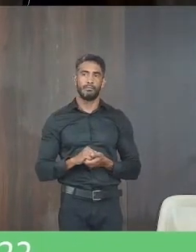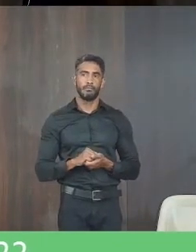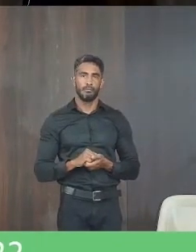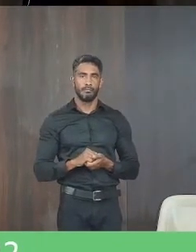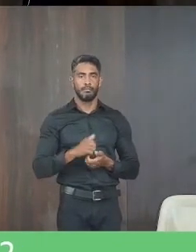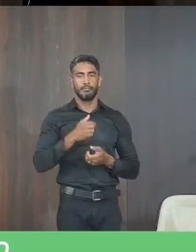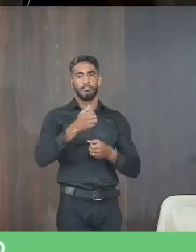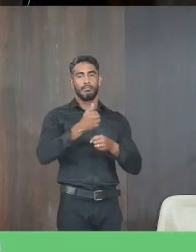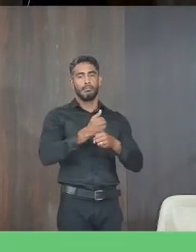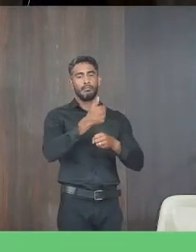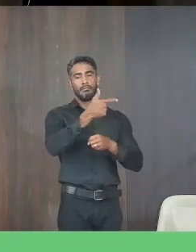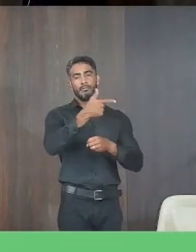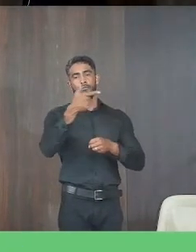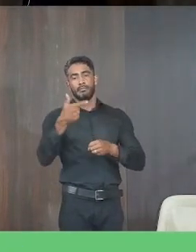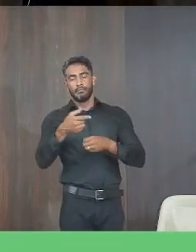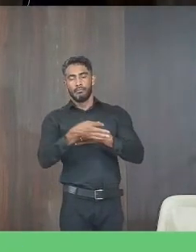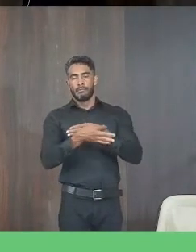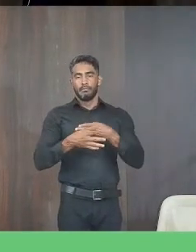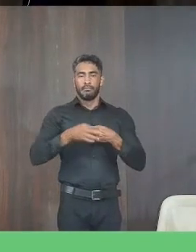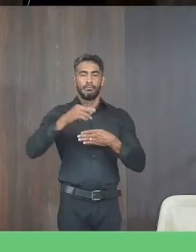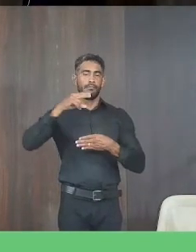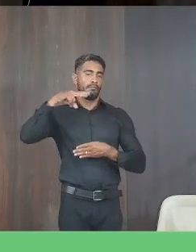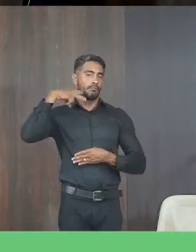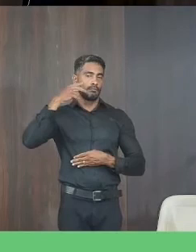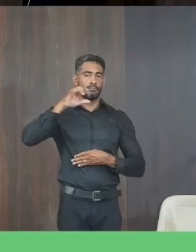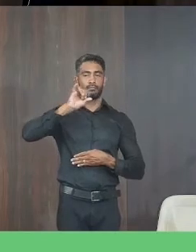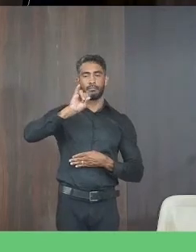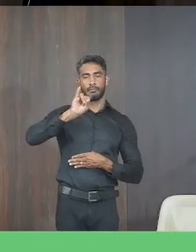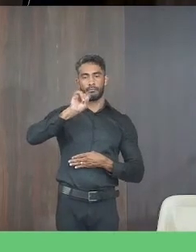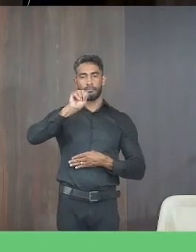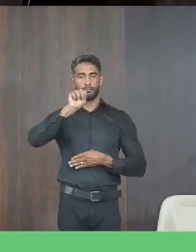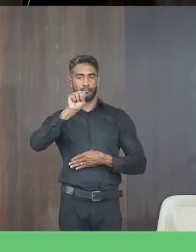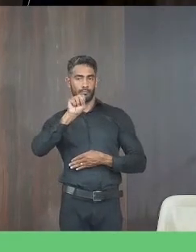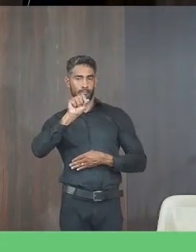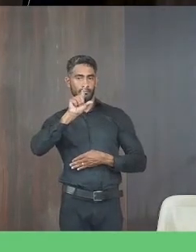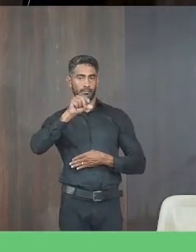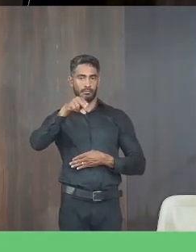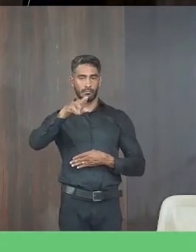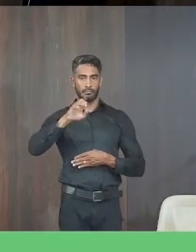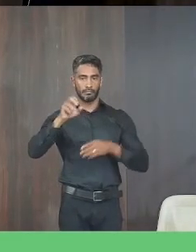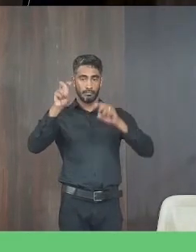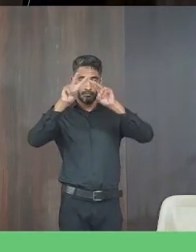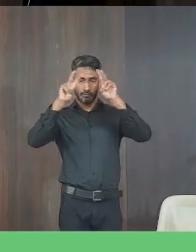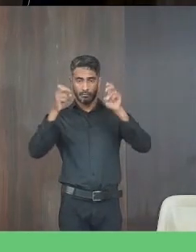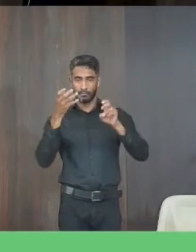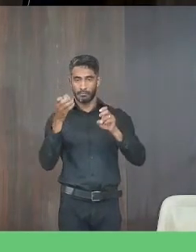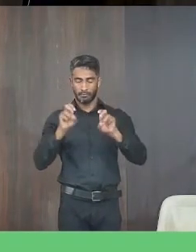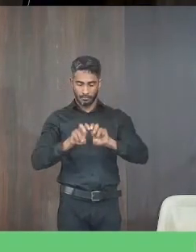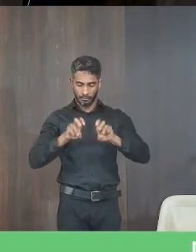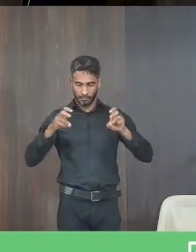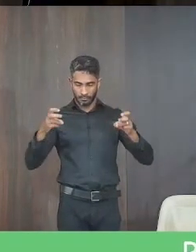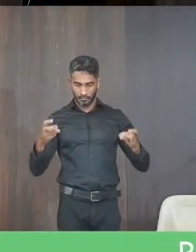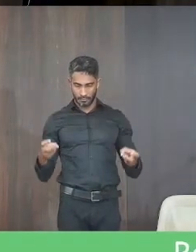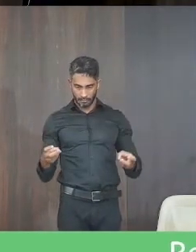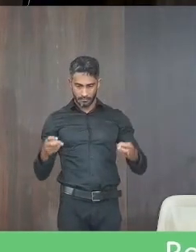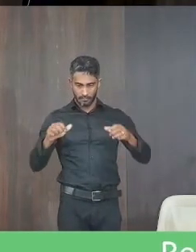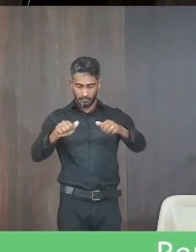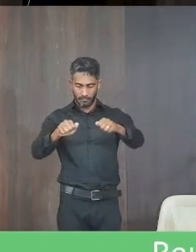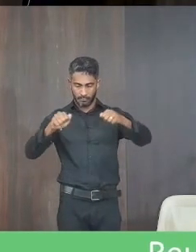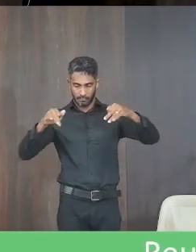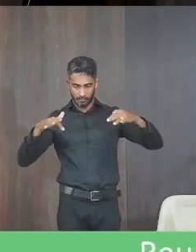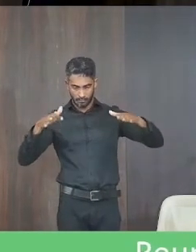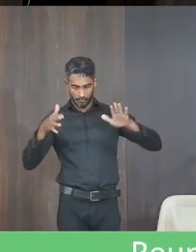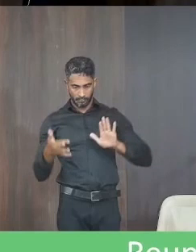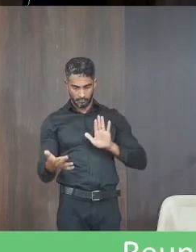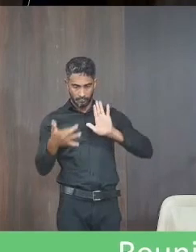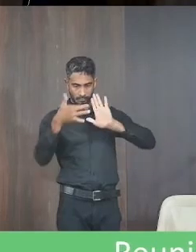2022 autoria vereadora Islane da Silva Pedro assunto requer a mesa ouvido a grédio plenário na